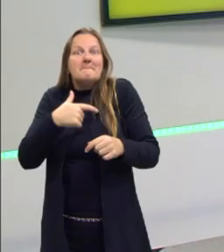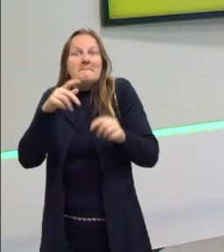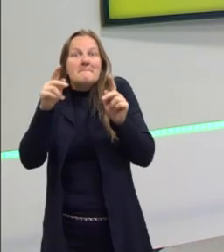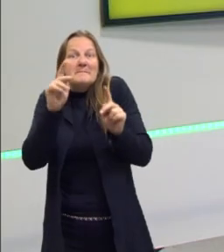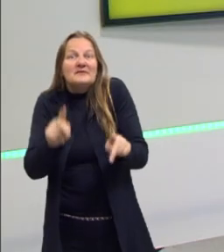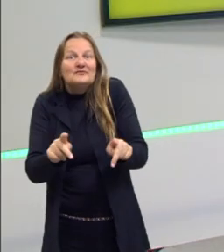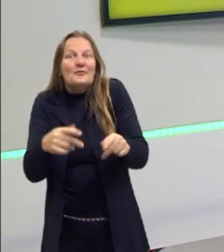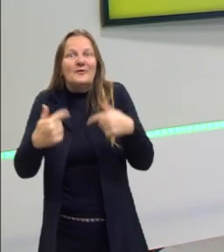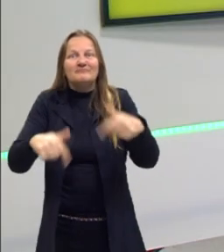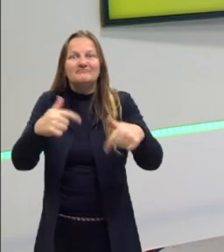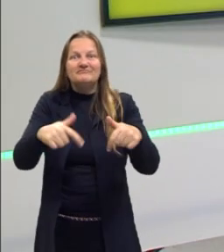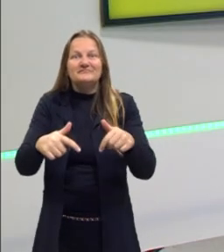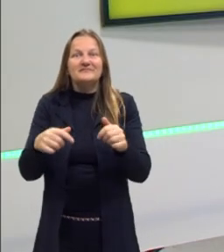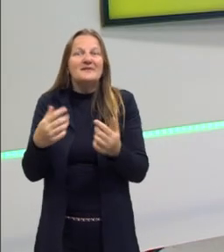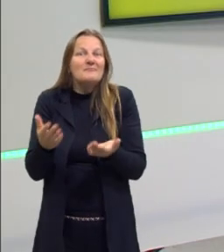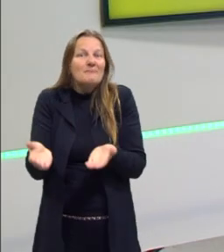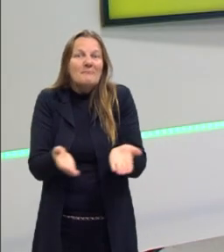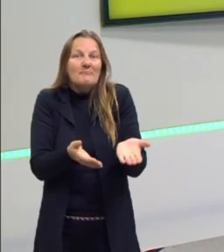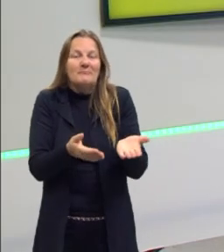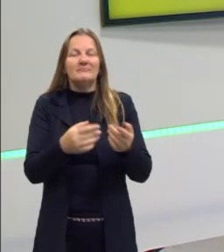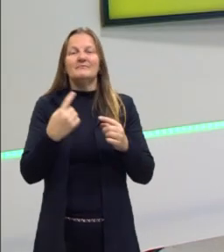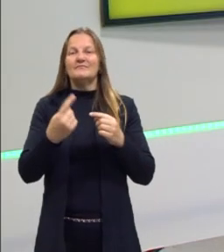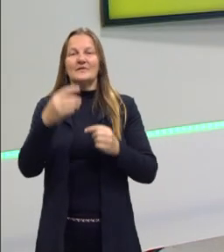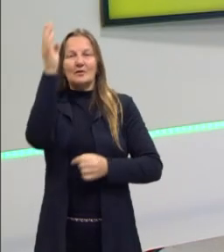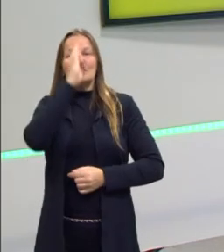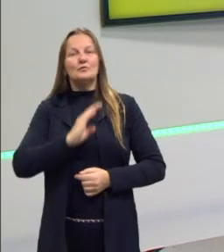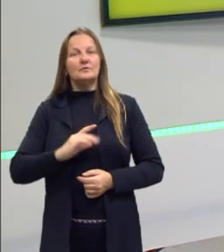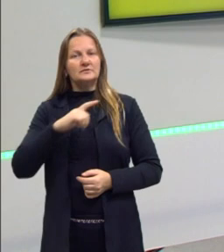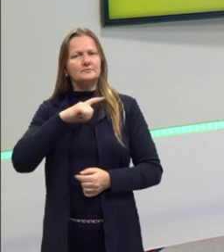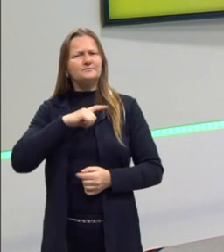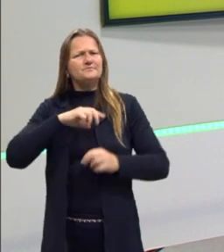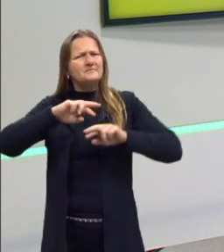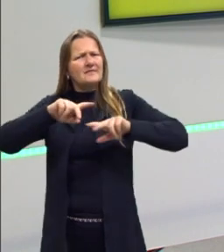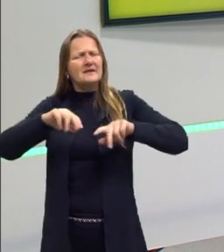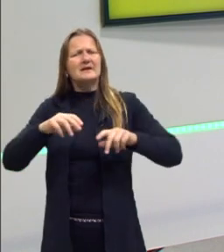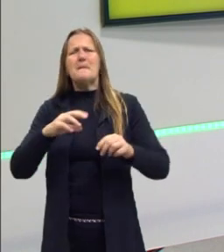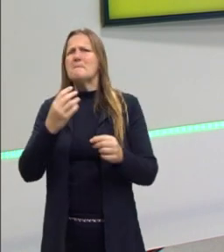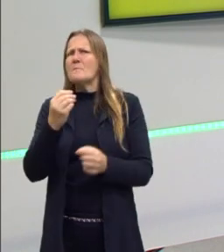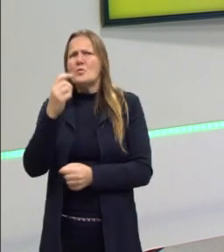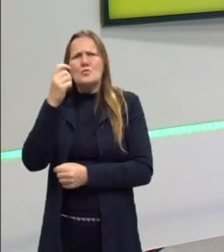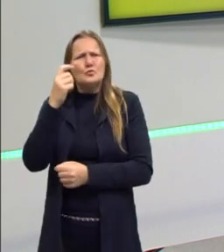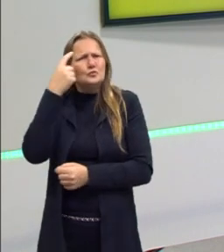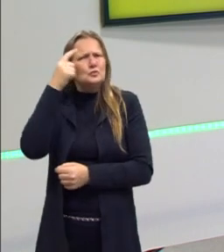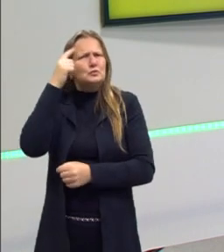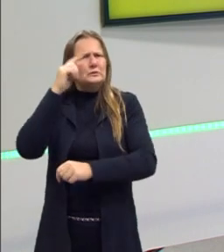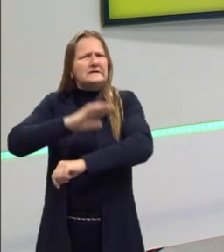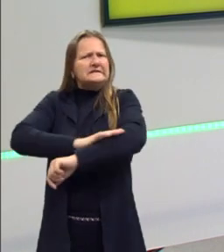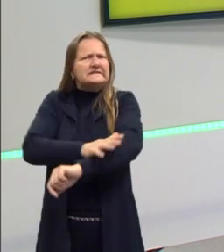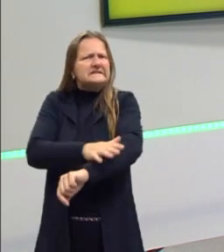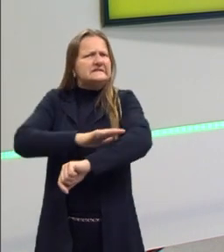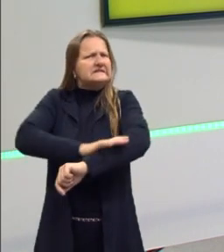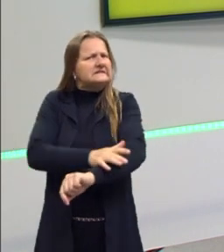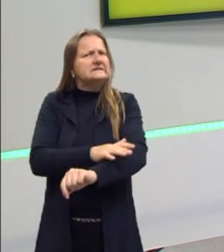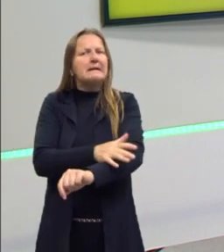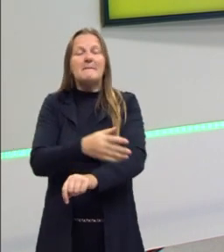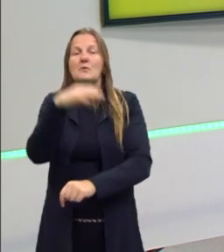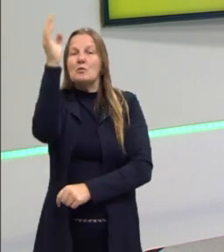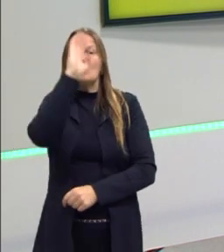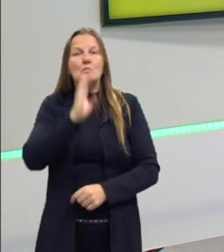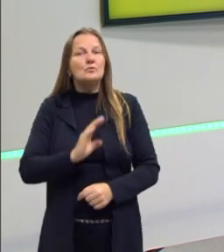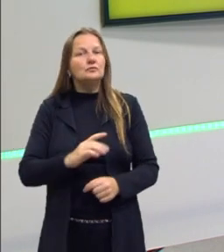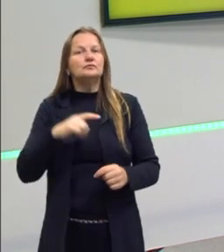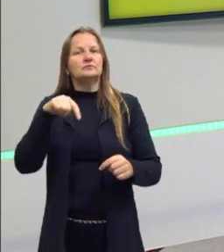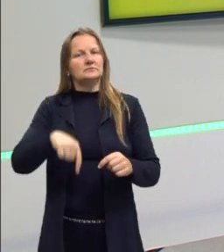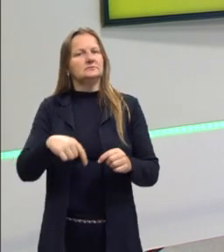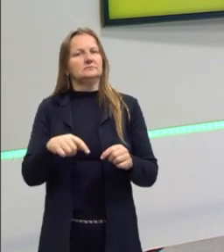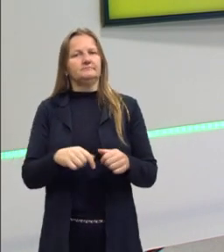trabalhasse para eles. E o Brasil tinha ideias extremamente racistas naquela época, de que era necessário